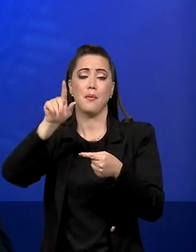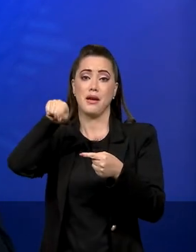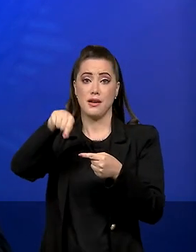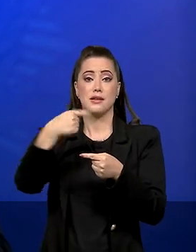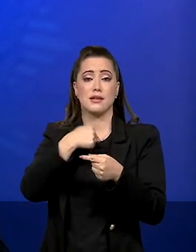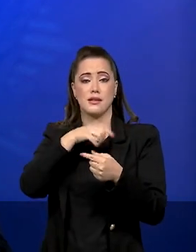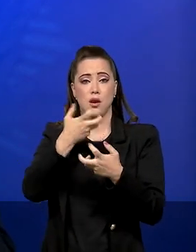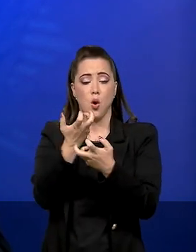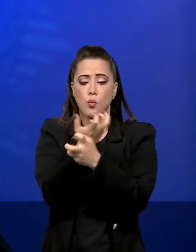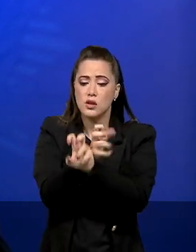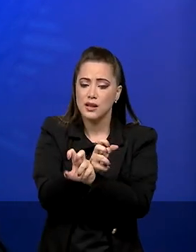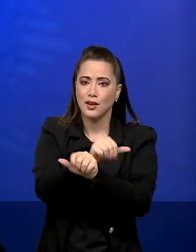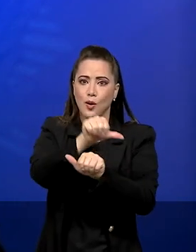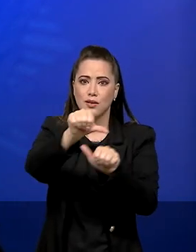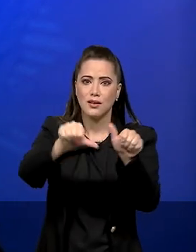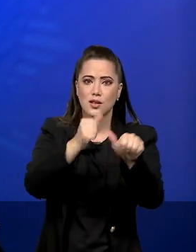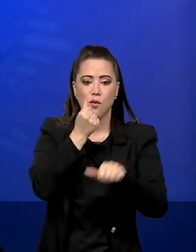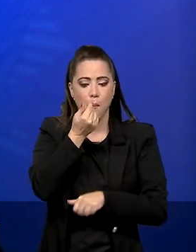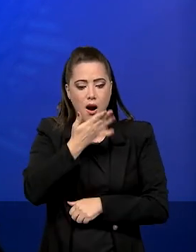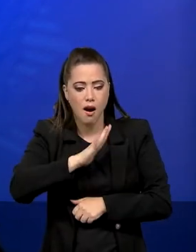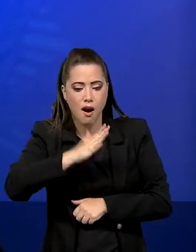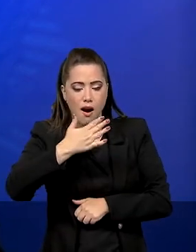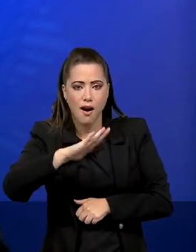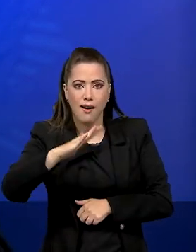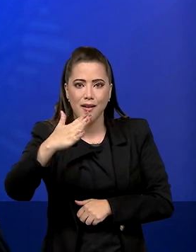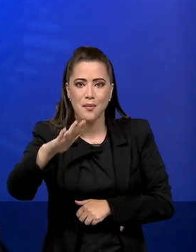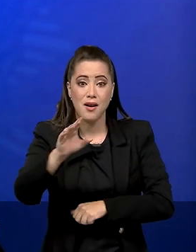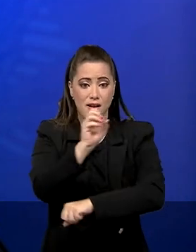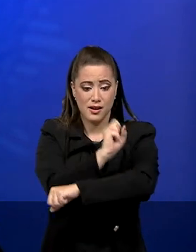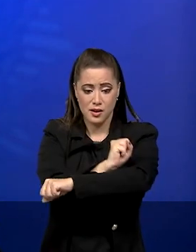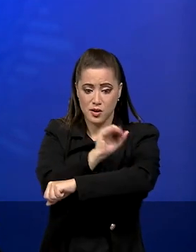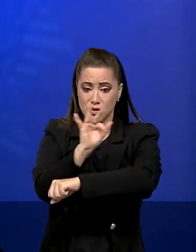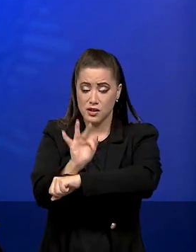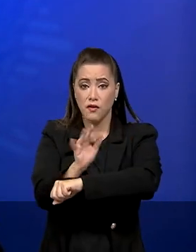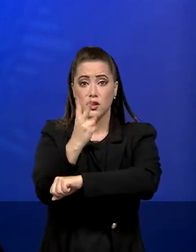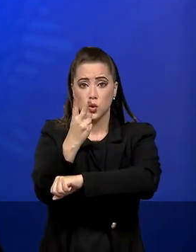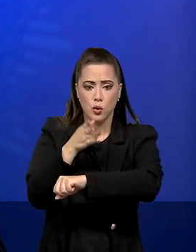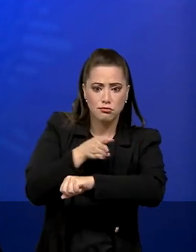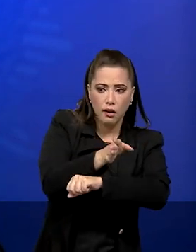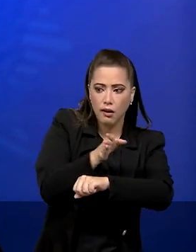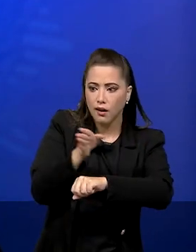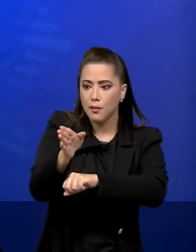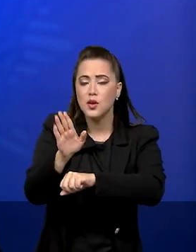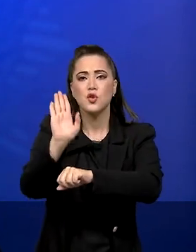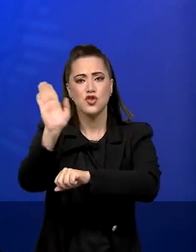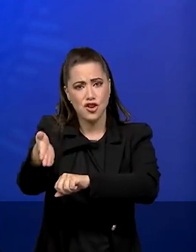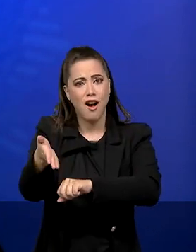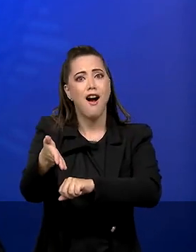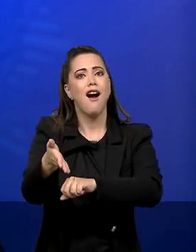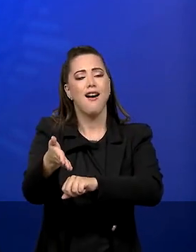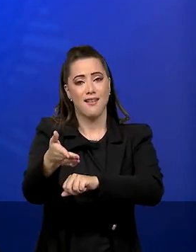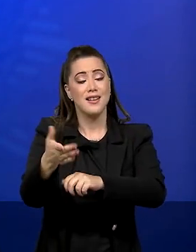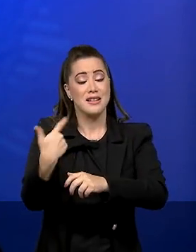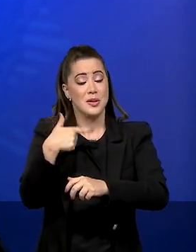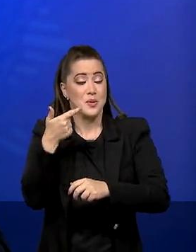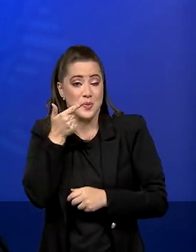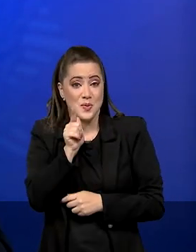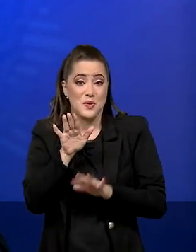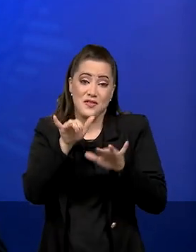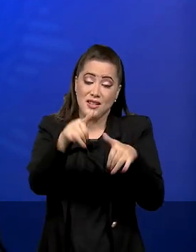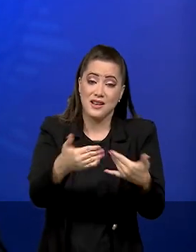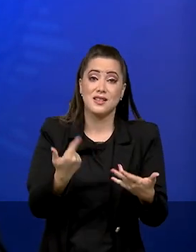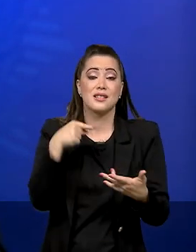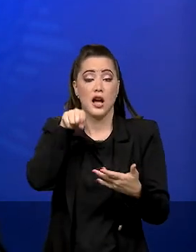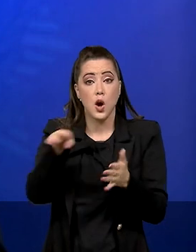E os dois eixos principais da transposição do São Francisco estão concluídos. As águas do Velho Chico chegaram ao